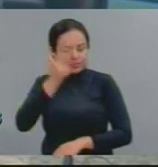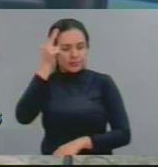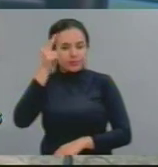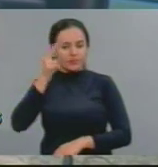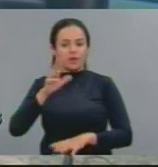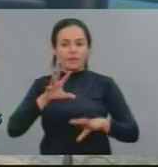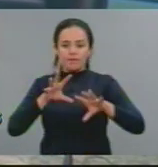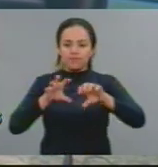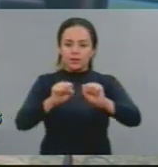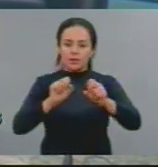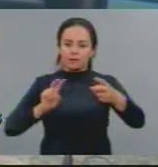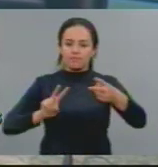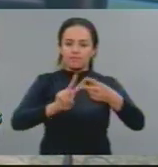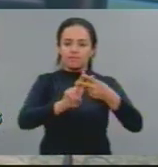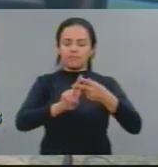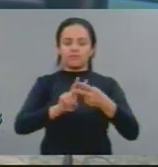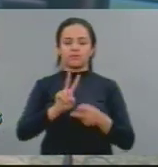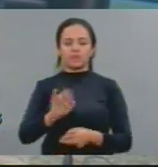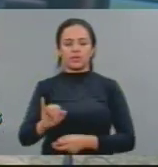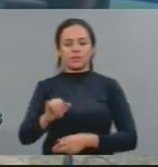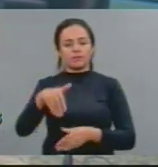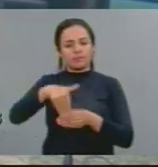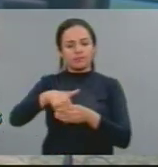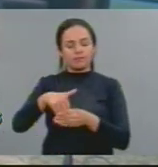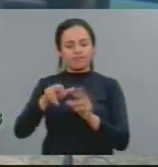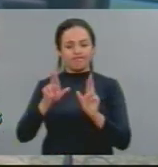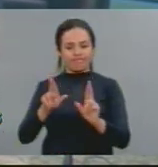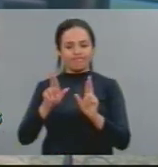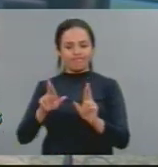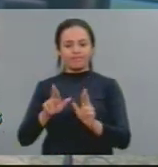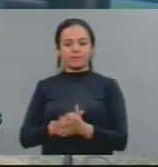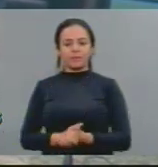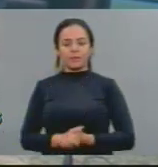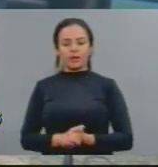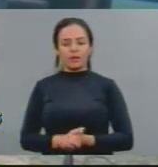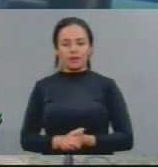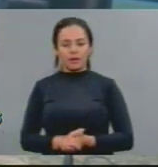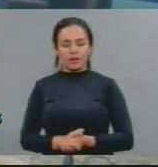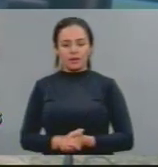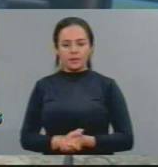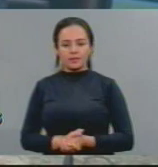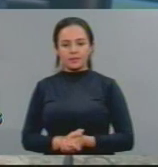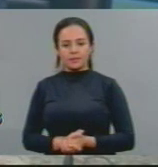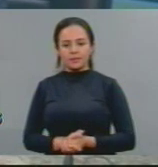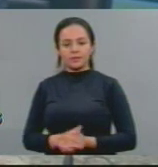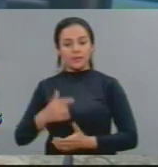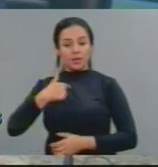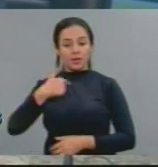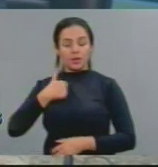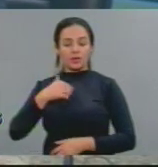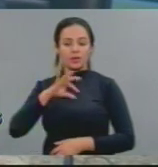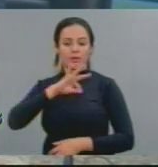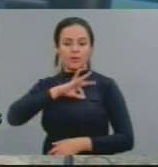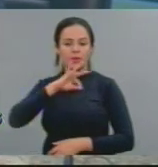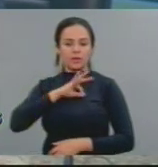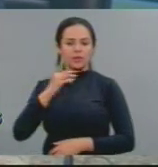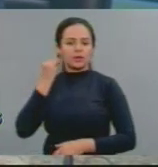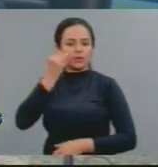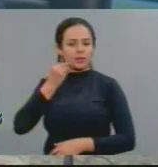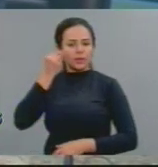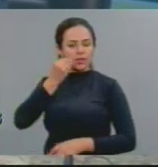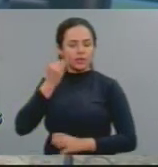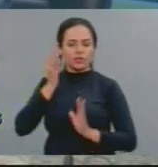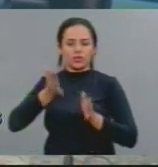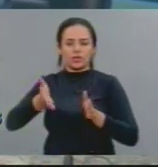participaram da trama, pistoleiros, e geralmente a gente que conhece um pouquinho, por ser policial, a gente conhece a característica, a